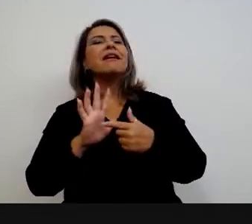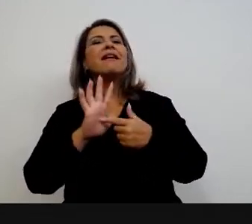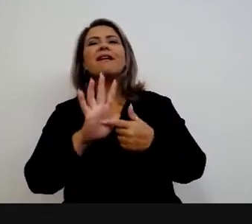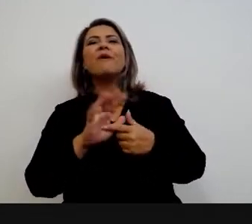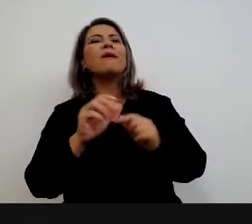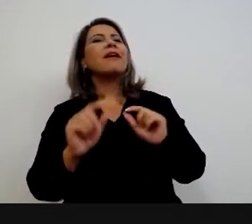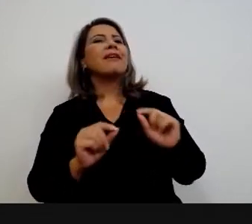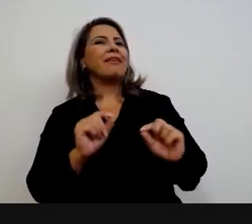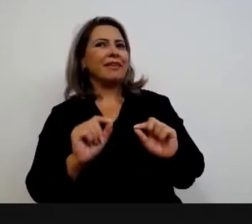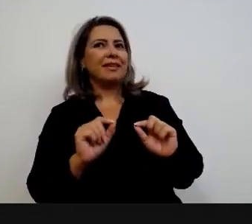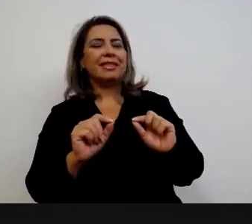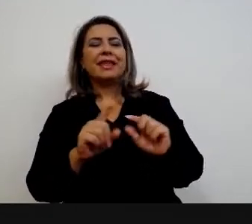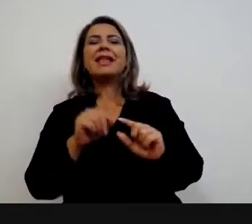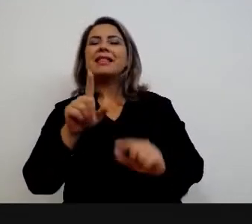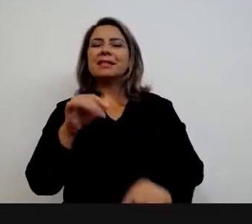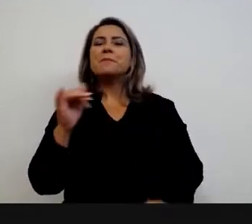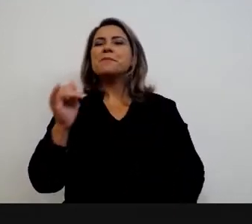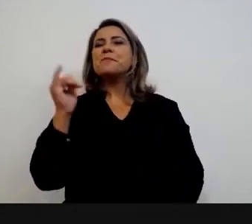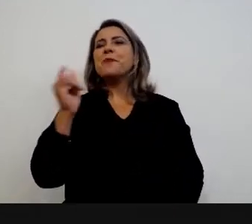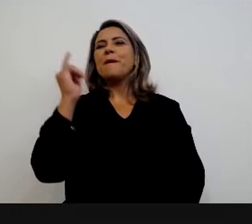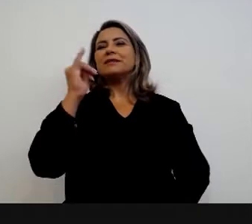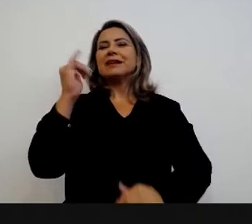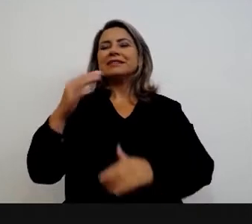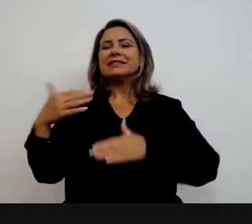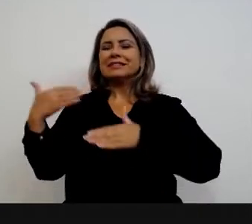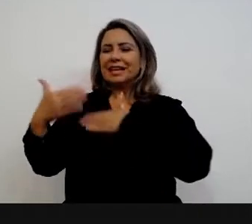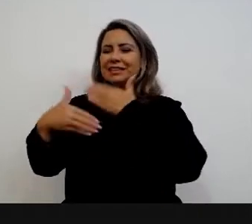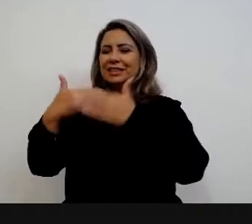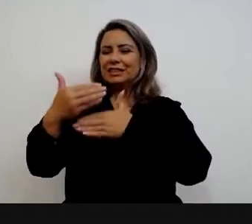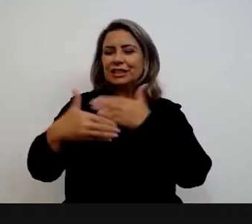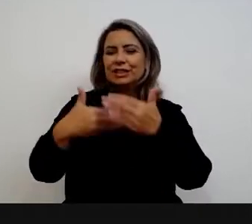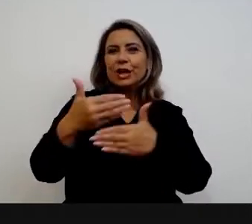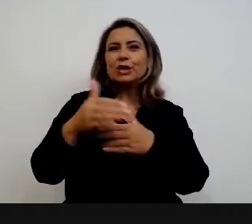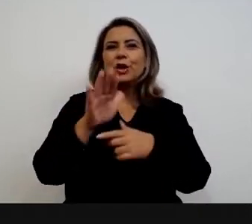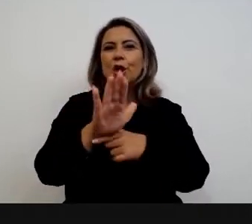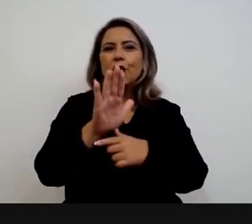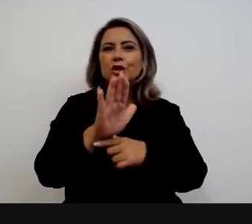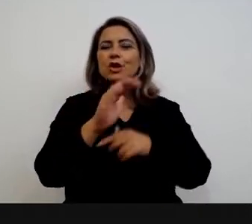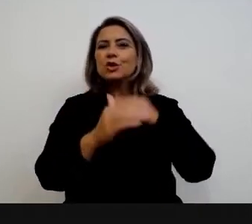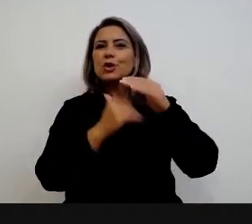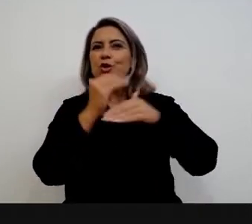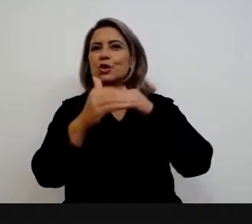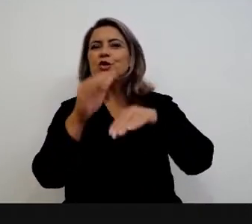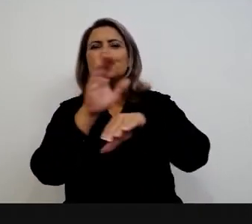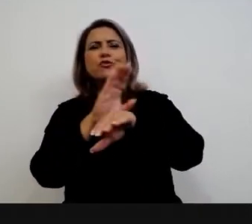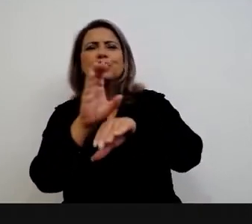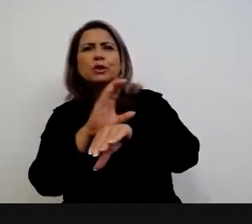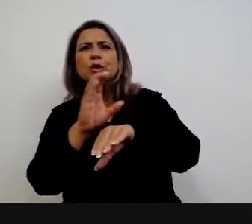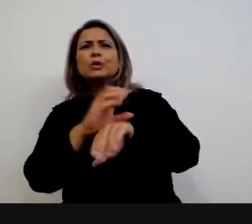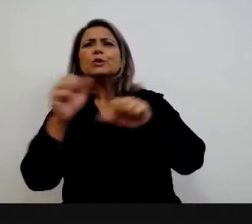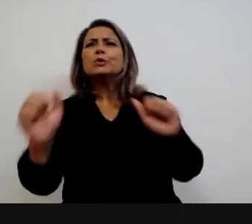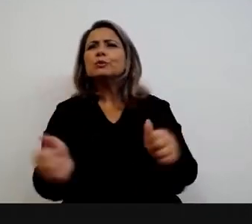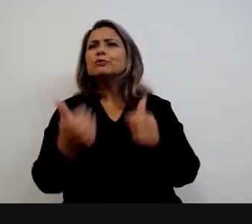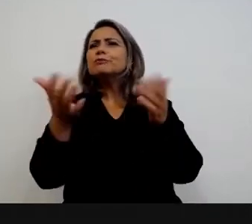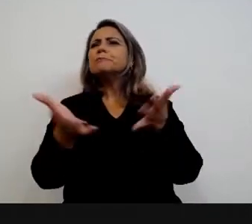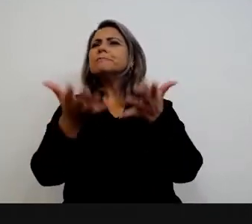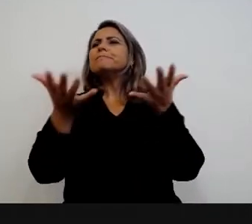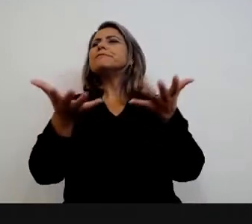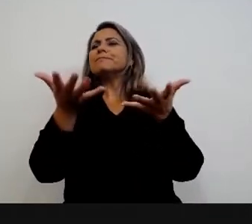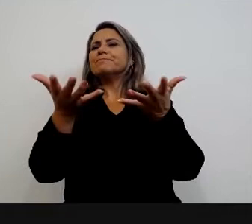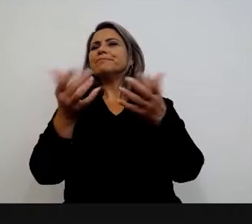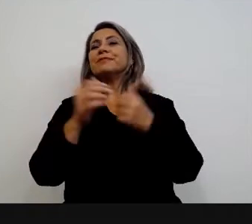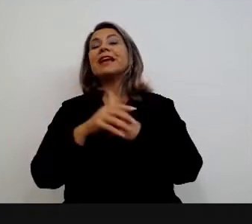medida, a essa importância, o investimento que a Câmara faz em desenvolvimento, em capacitação. E aí,